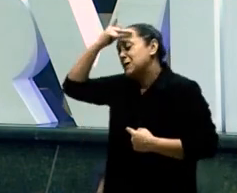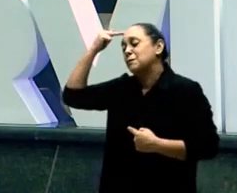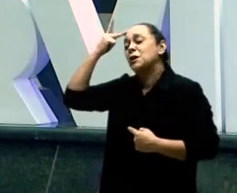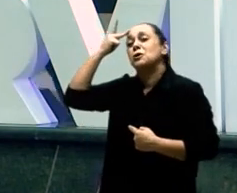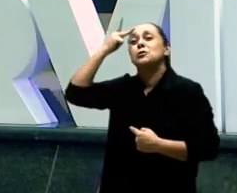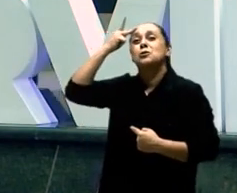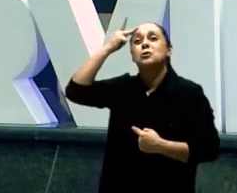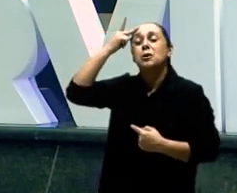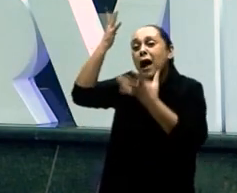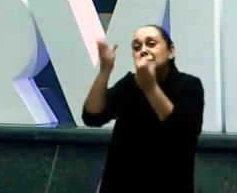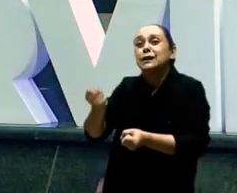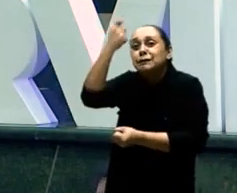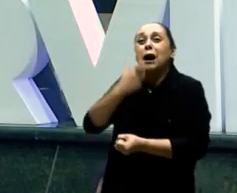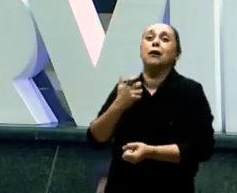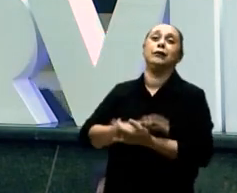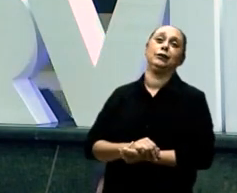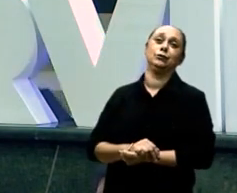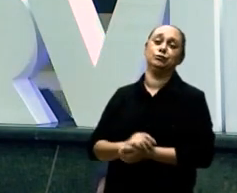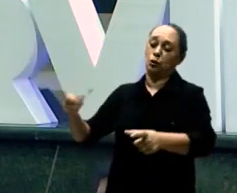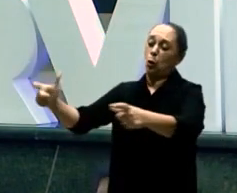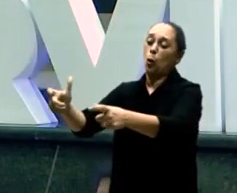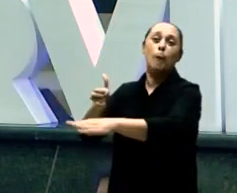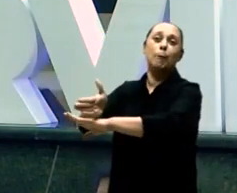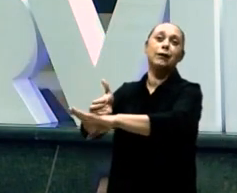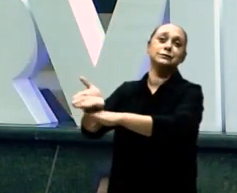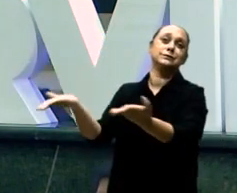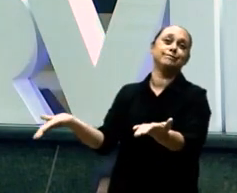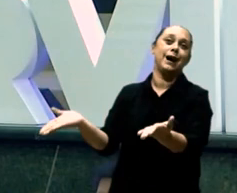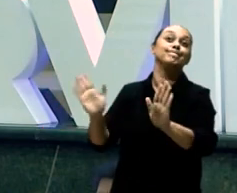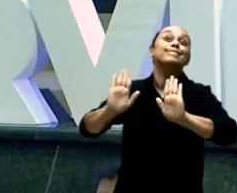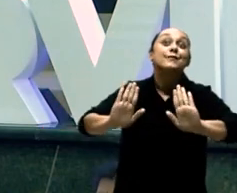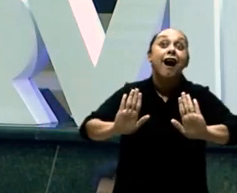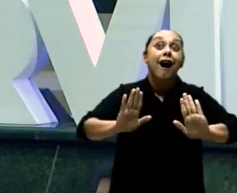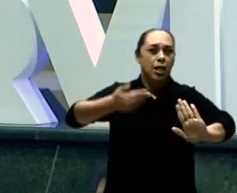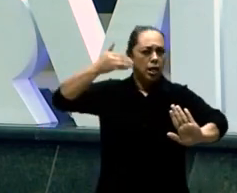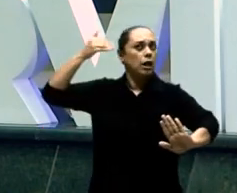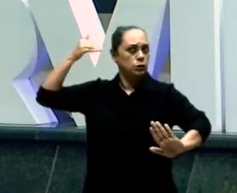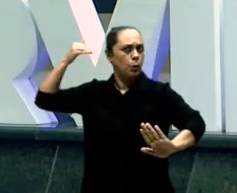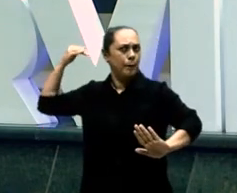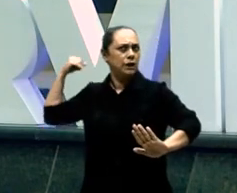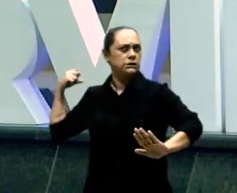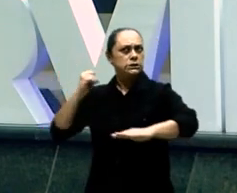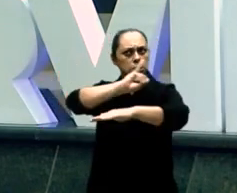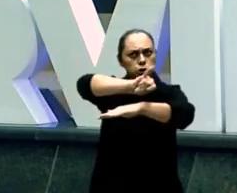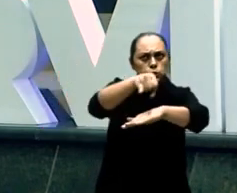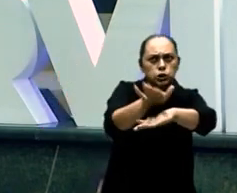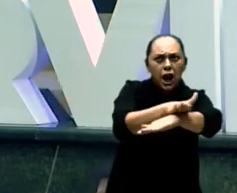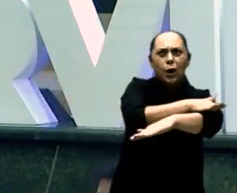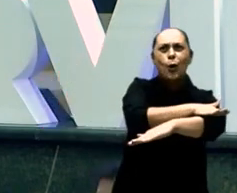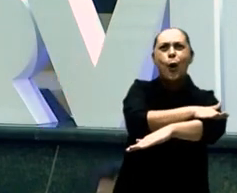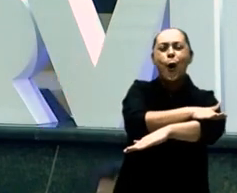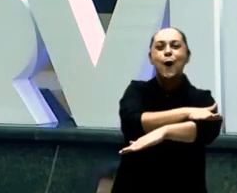É que ele Quer se parecer Com o Exaú Para ver se o pai Ama ele